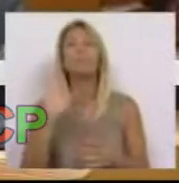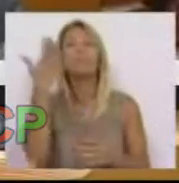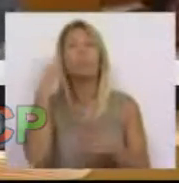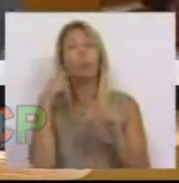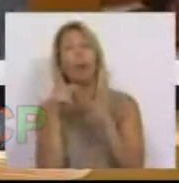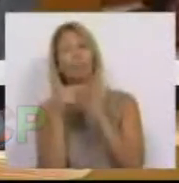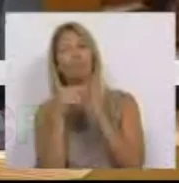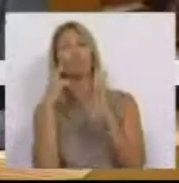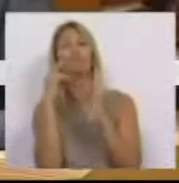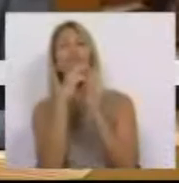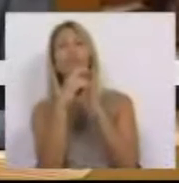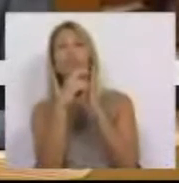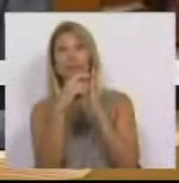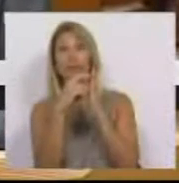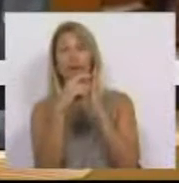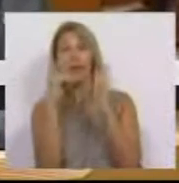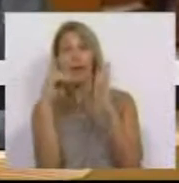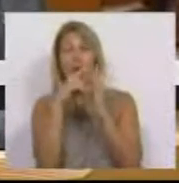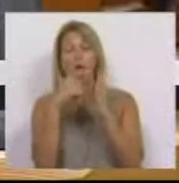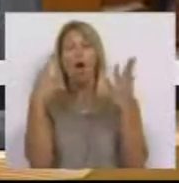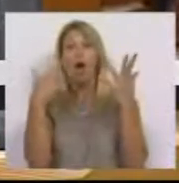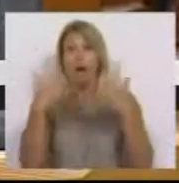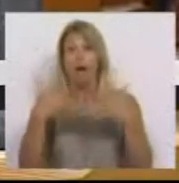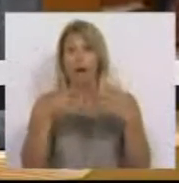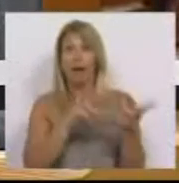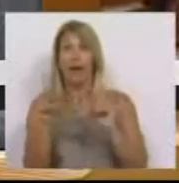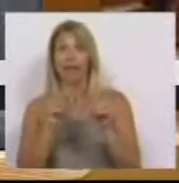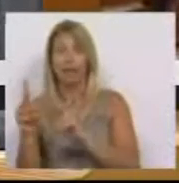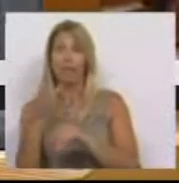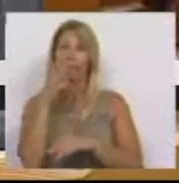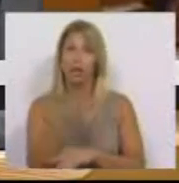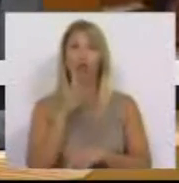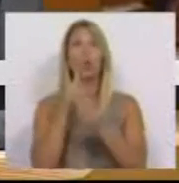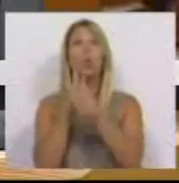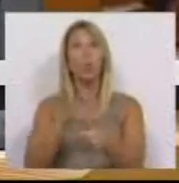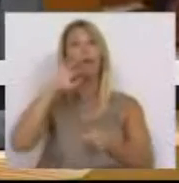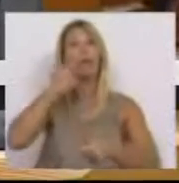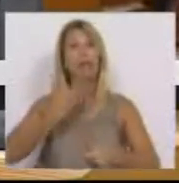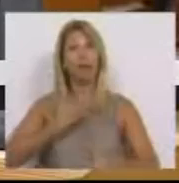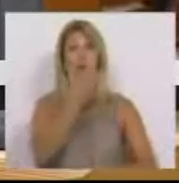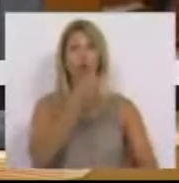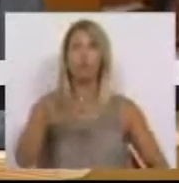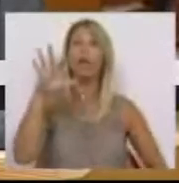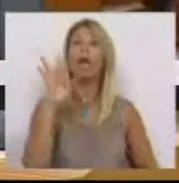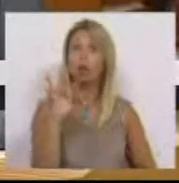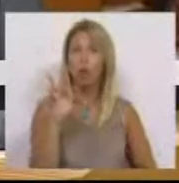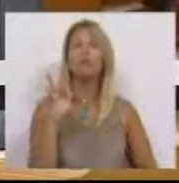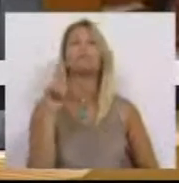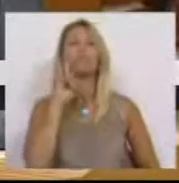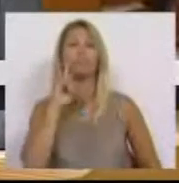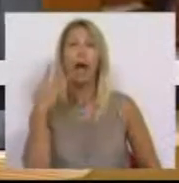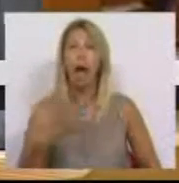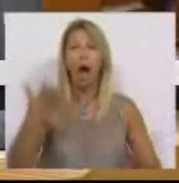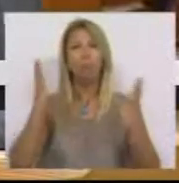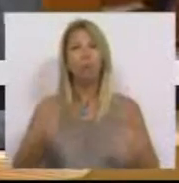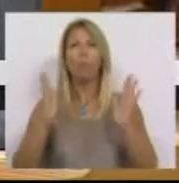do Orçamento Retificativo, onde se afirma que o cumprimento do déficit para 2014 é assegurado sem recurso a novas medidas